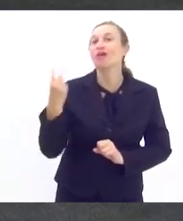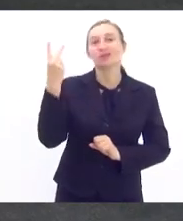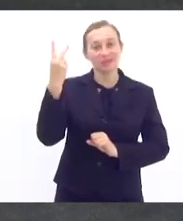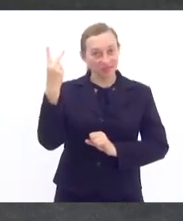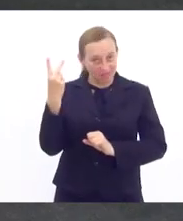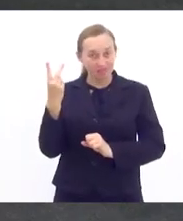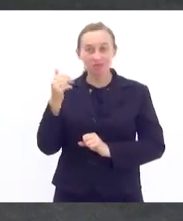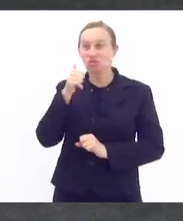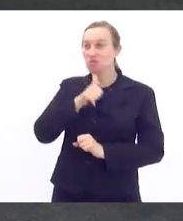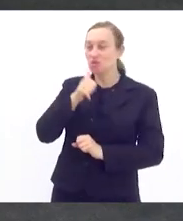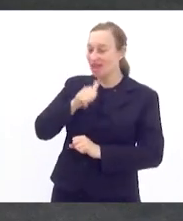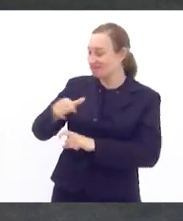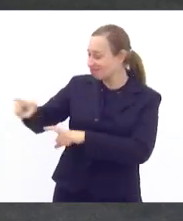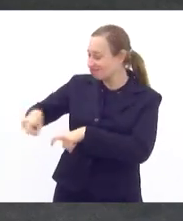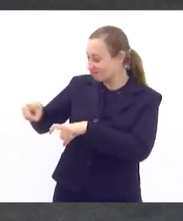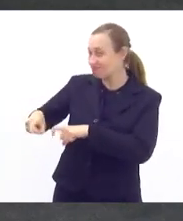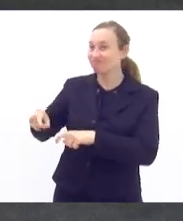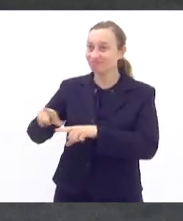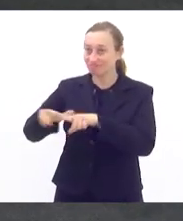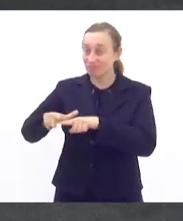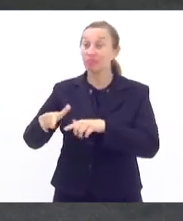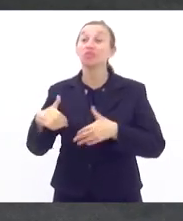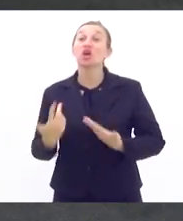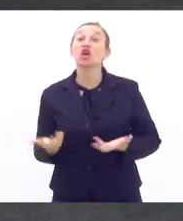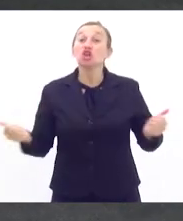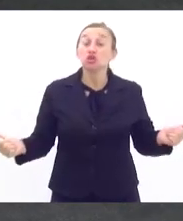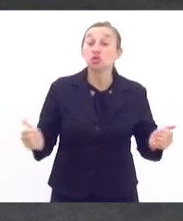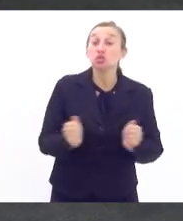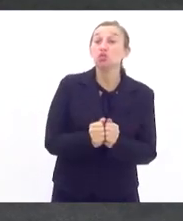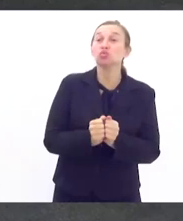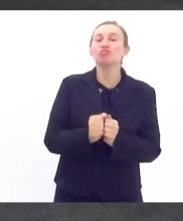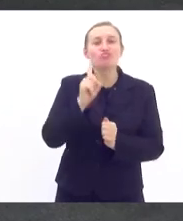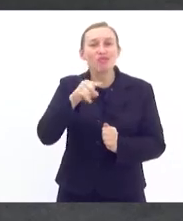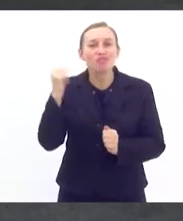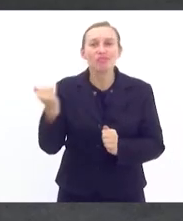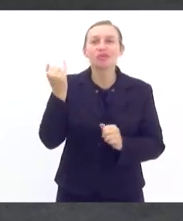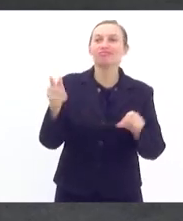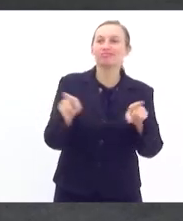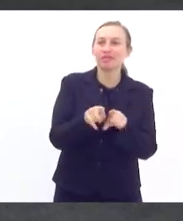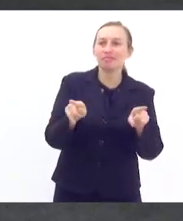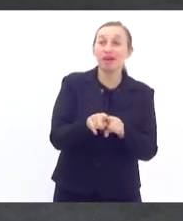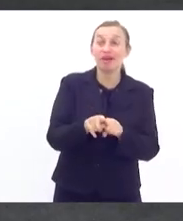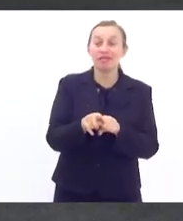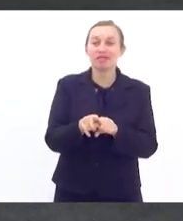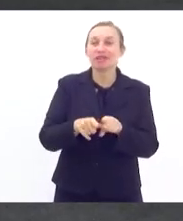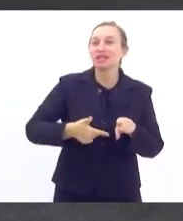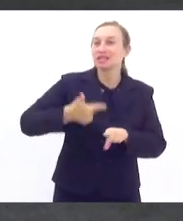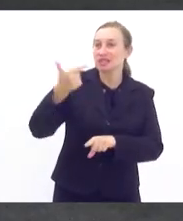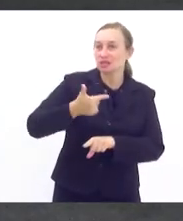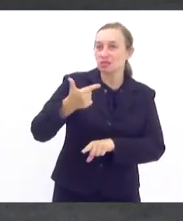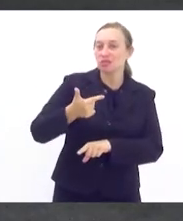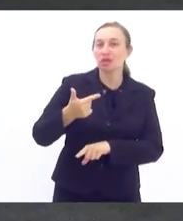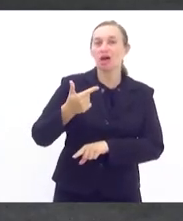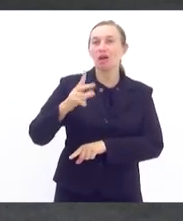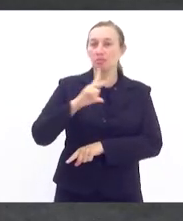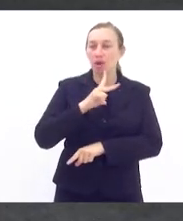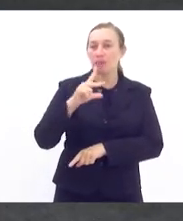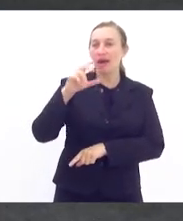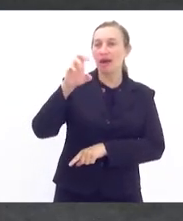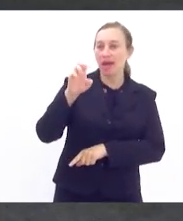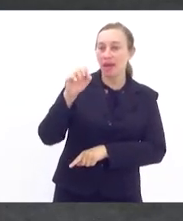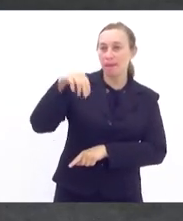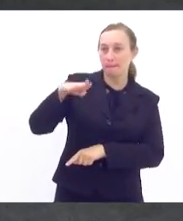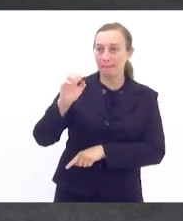das mulheres camponesas. E, junto com isso, importante também, segundo a própria Emater, que